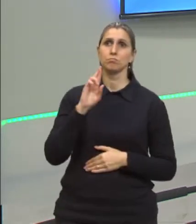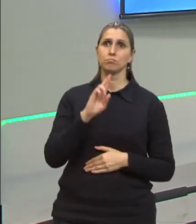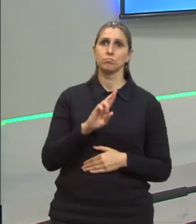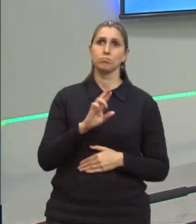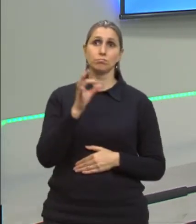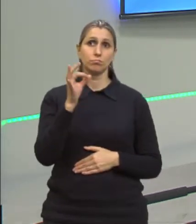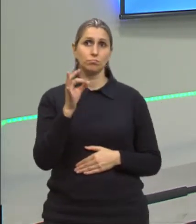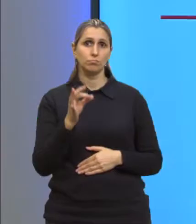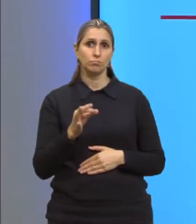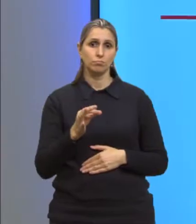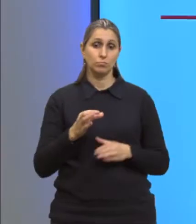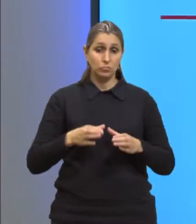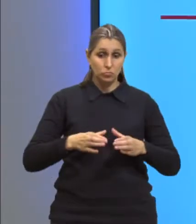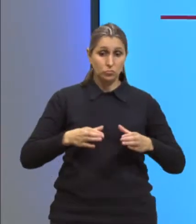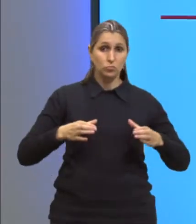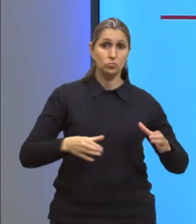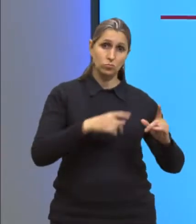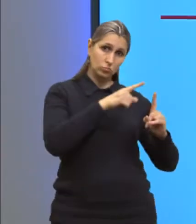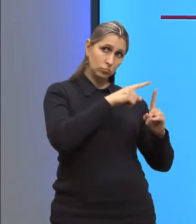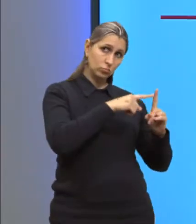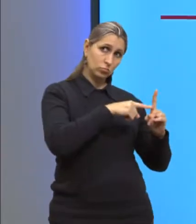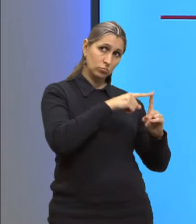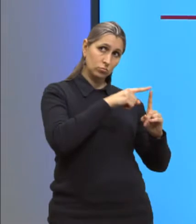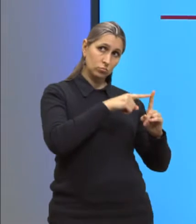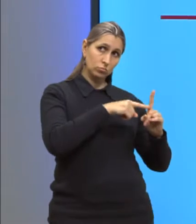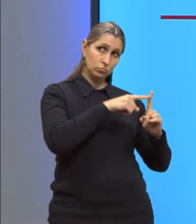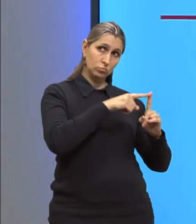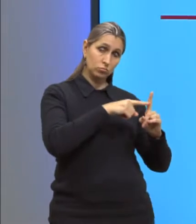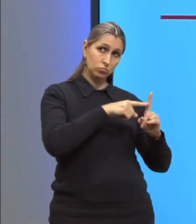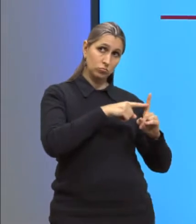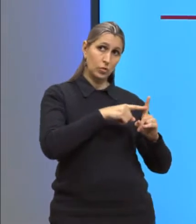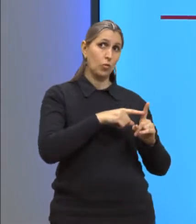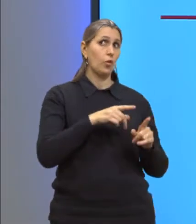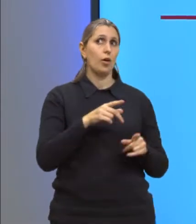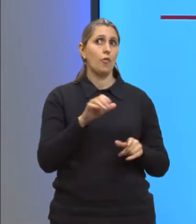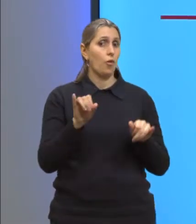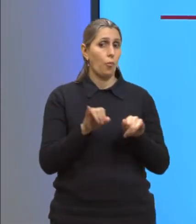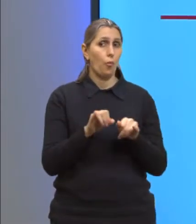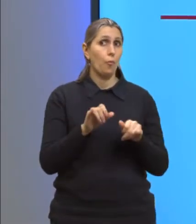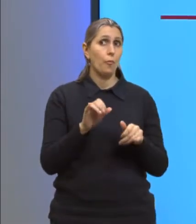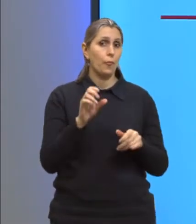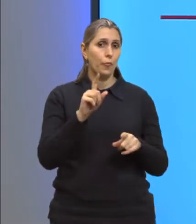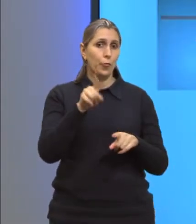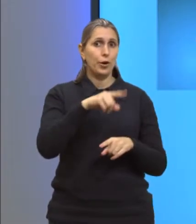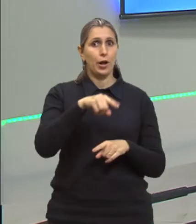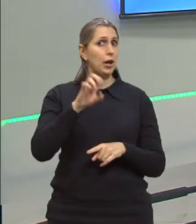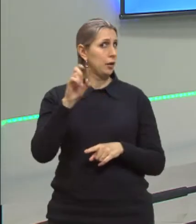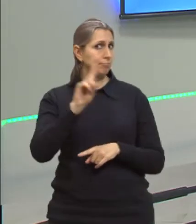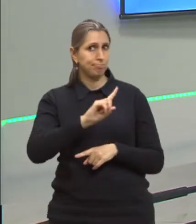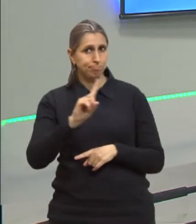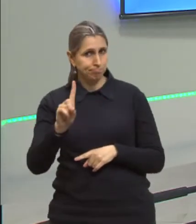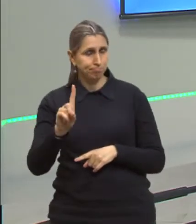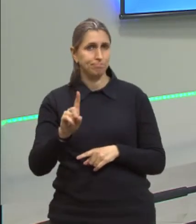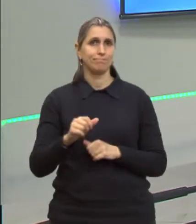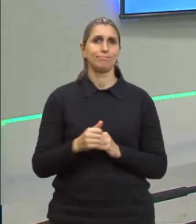é dilatação térmica. Não caiam aí, é uma bobagem de marcar a letra E. Tá bom? Pode passar, por favor?